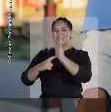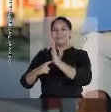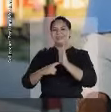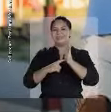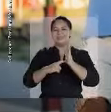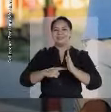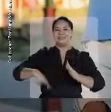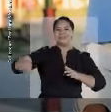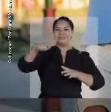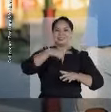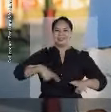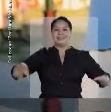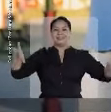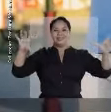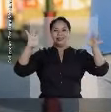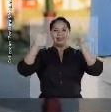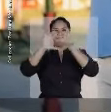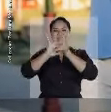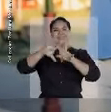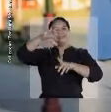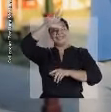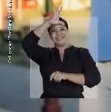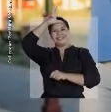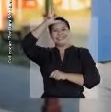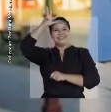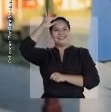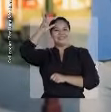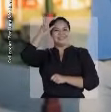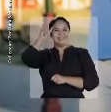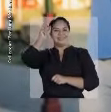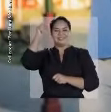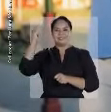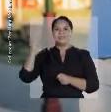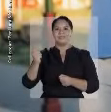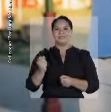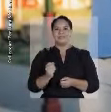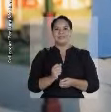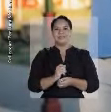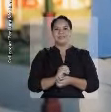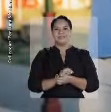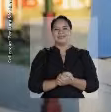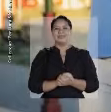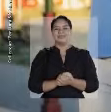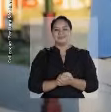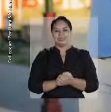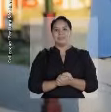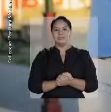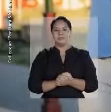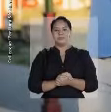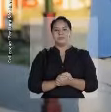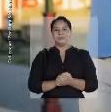Somos Uma Só Manaus. Somos Uma Só Manaus.